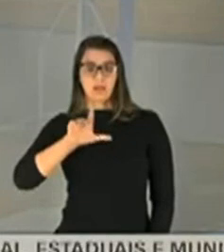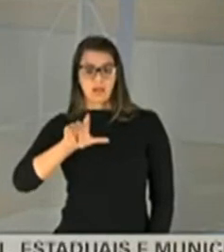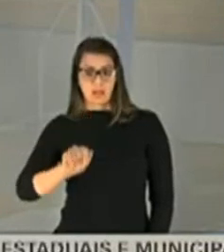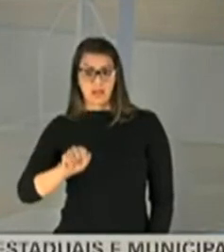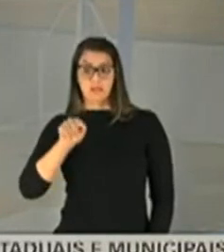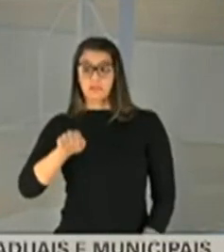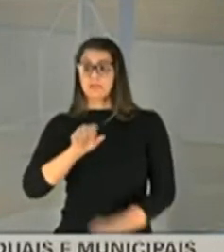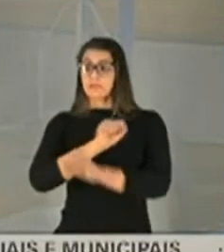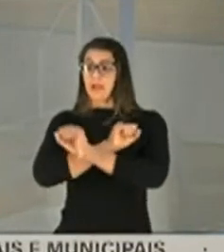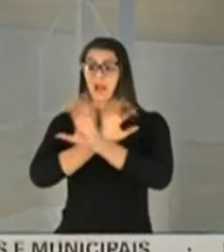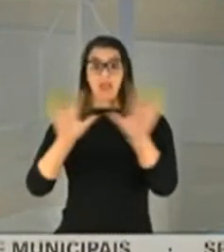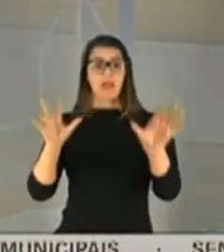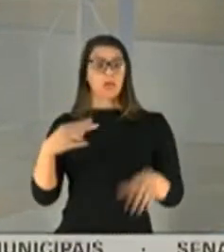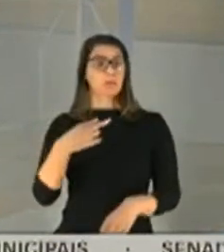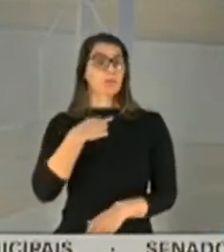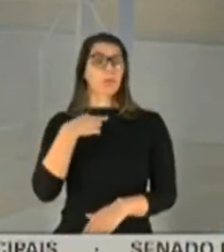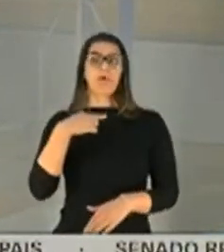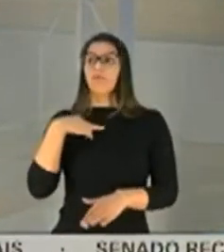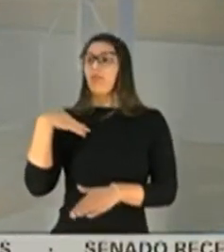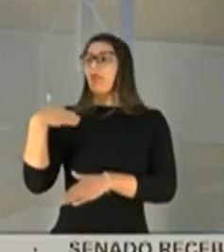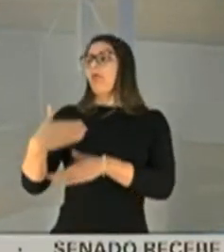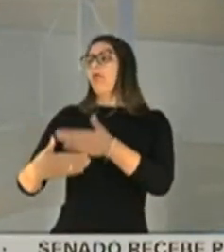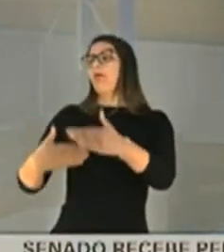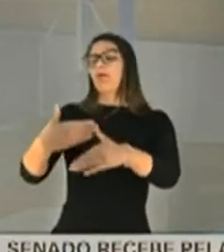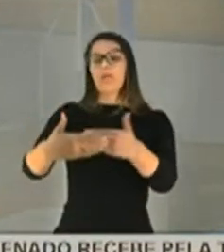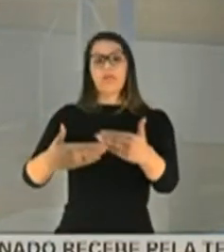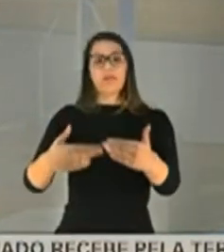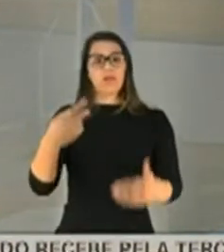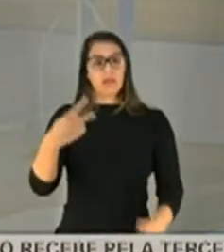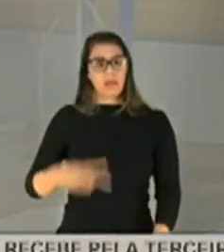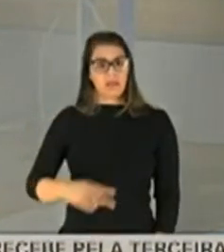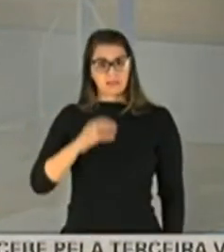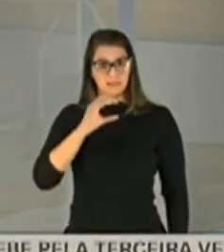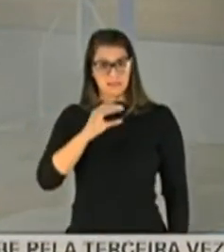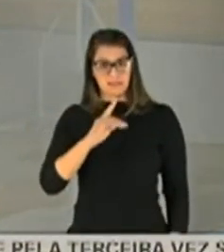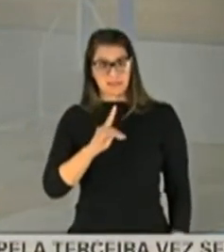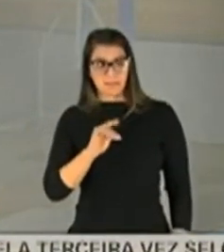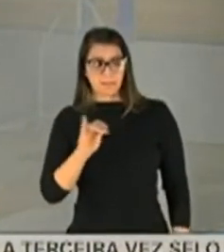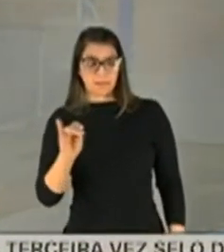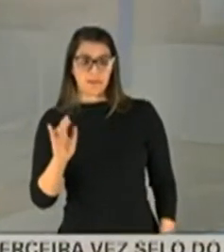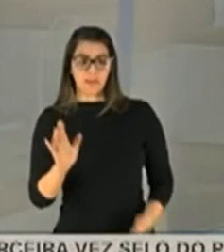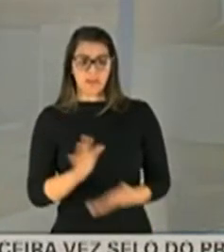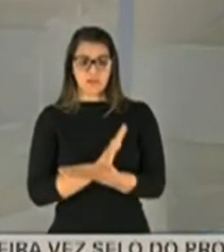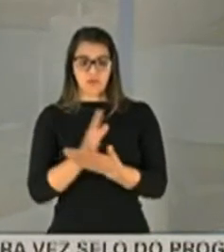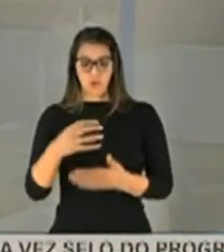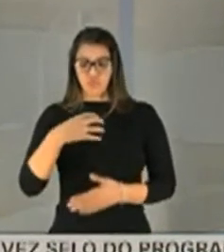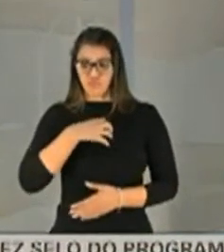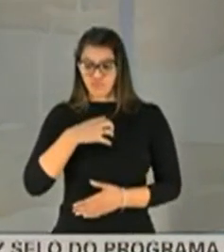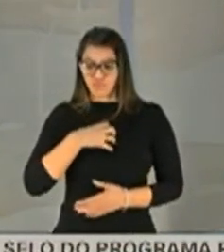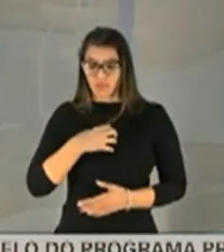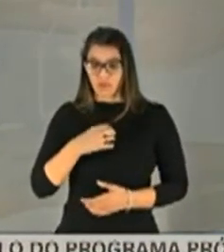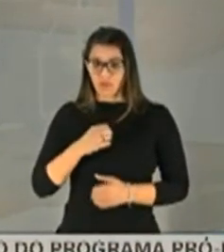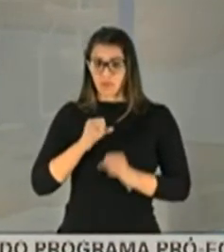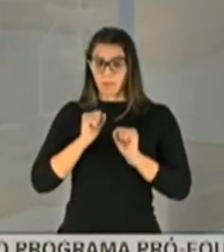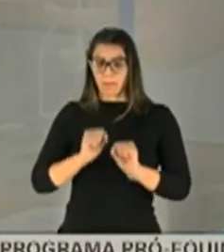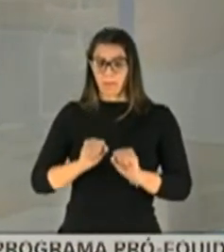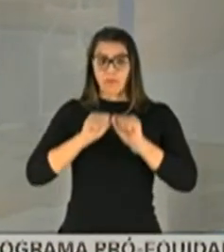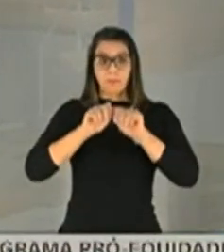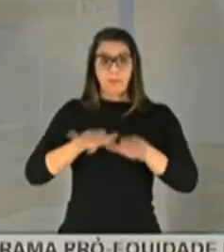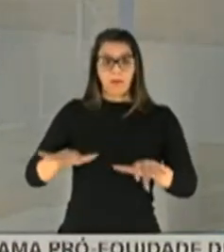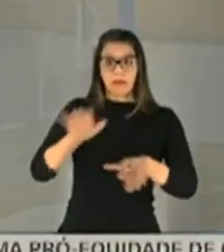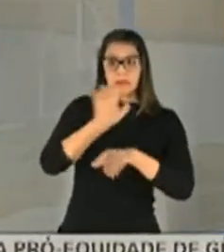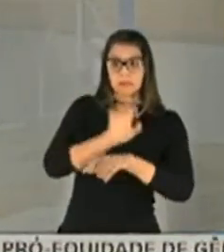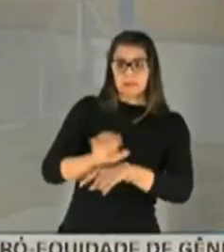que não podemos mais adiar. Essa CPI, quando, de alguma forma, pode desembocar para estados e municípios alguma